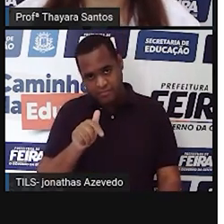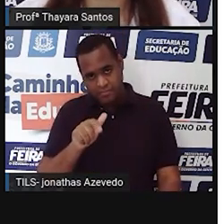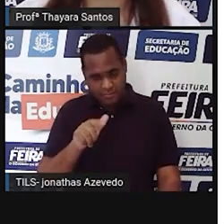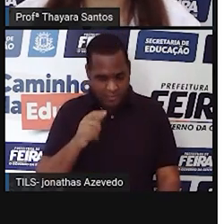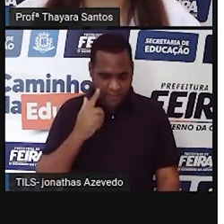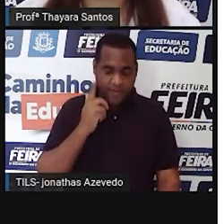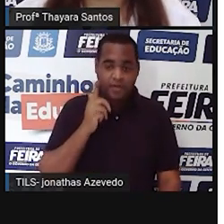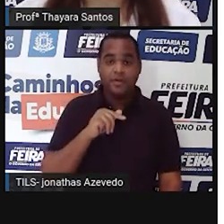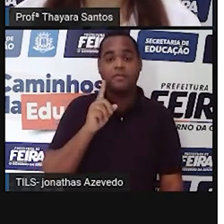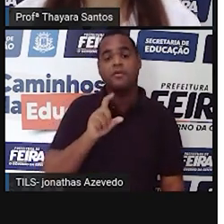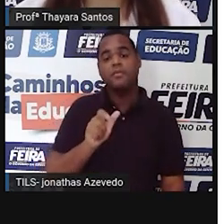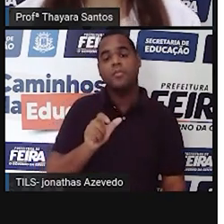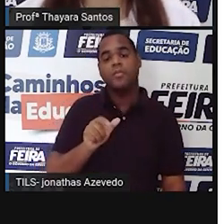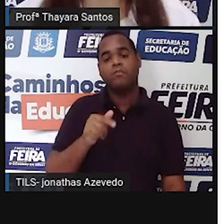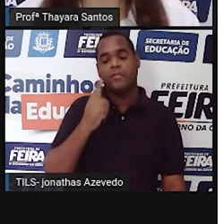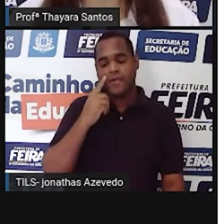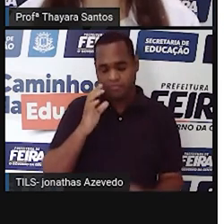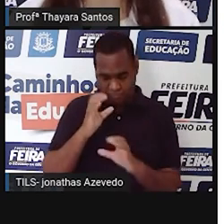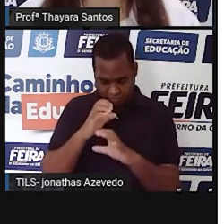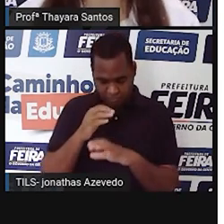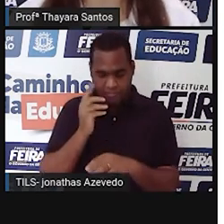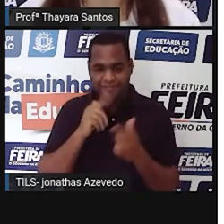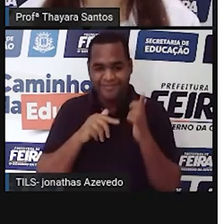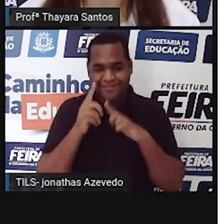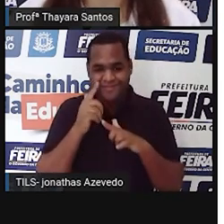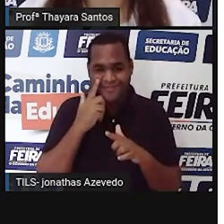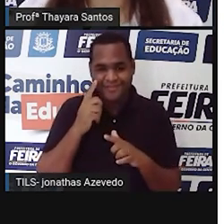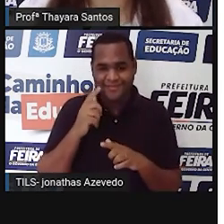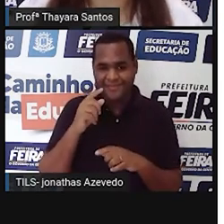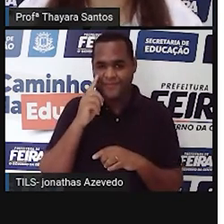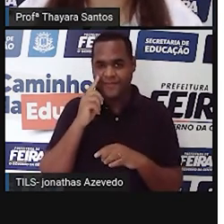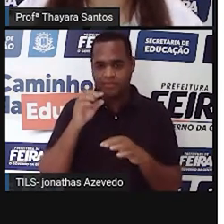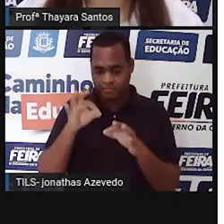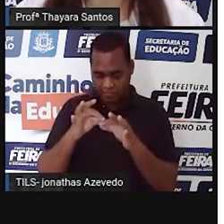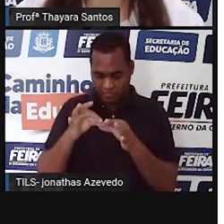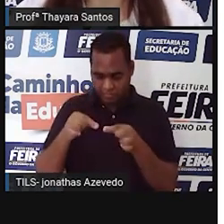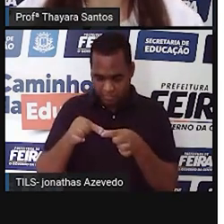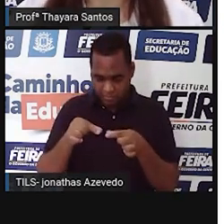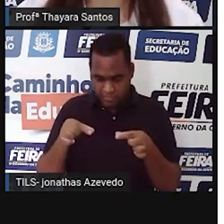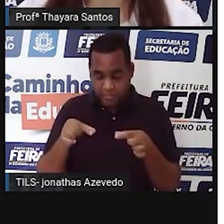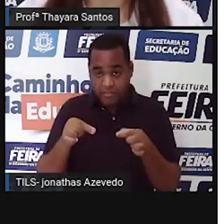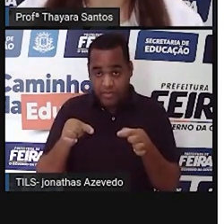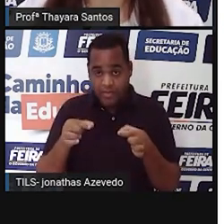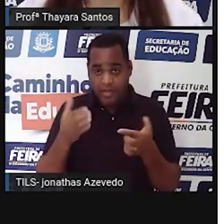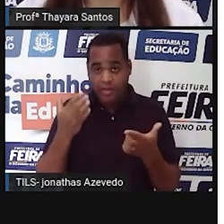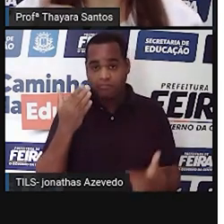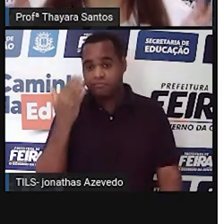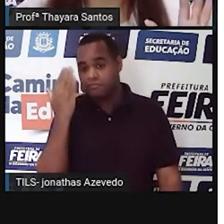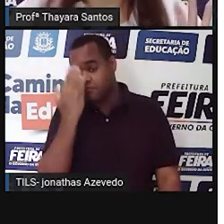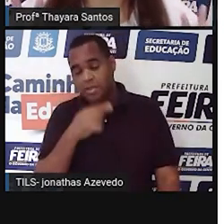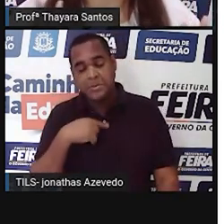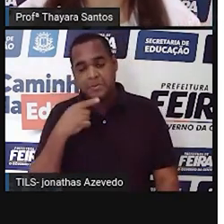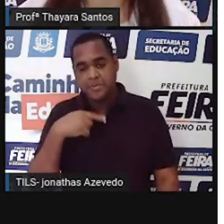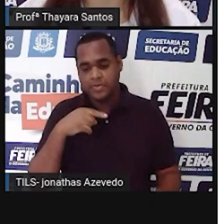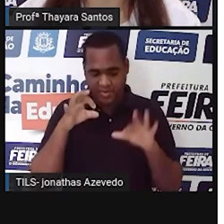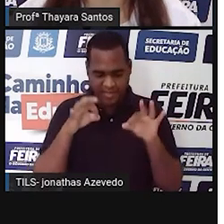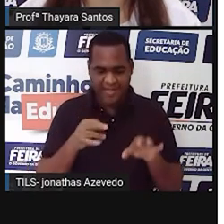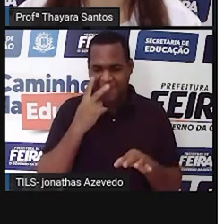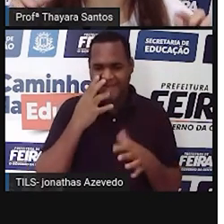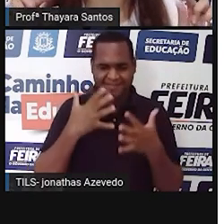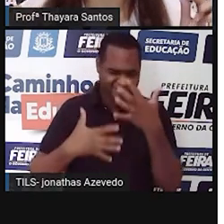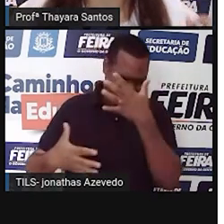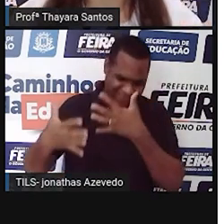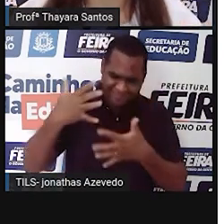que vai dar definição pra gente. Porque muitas vezes, quando a gente bota aquela lâmina ali, a gente não consegue enxergar direito, fica tudo meio